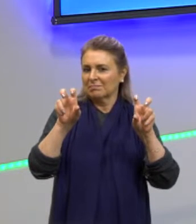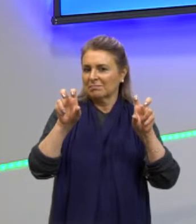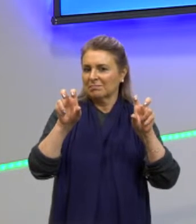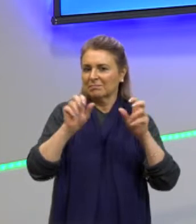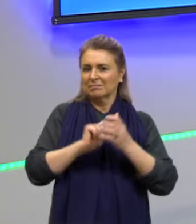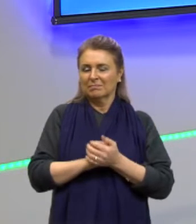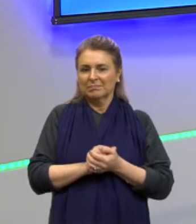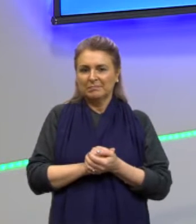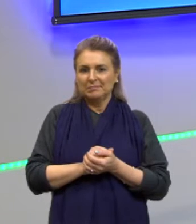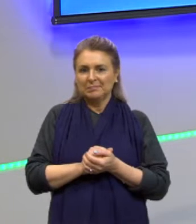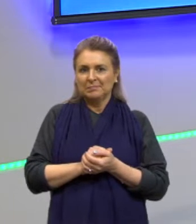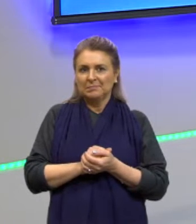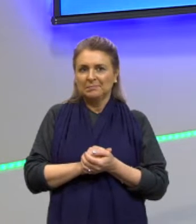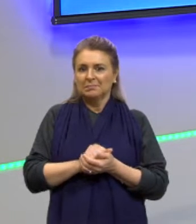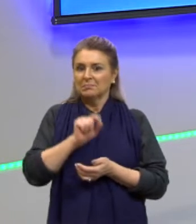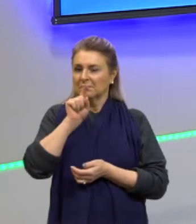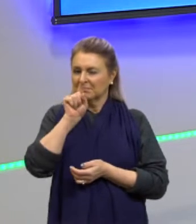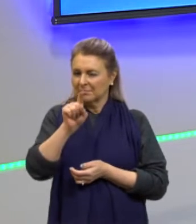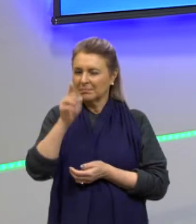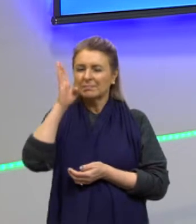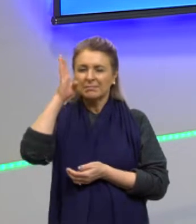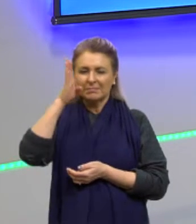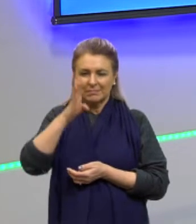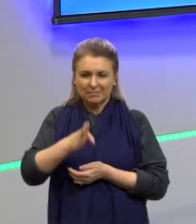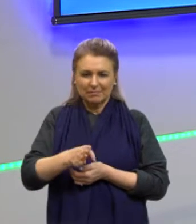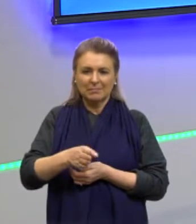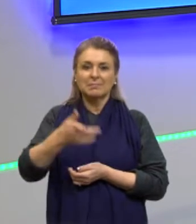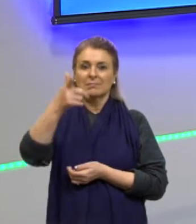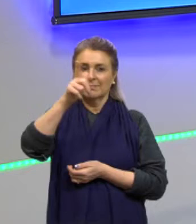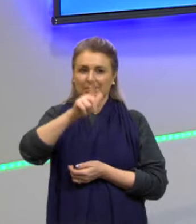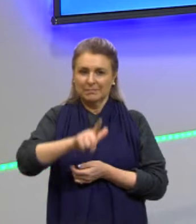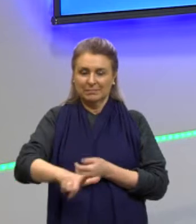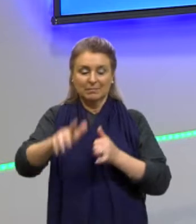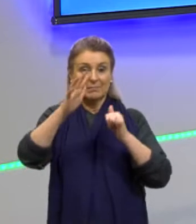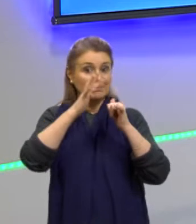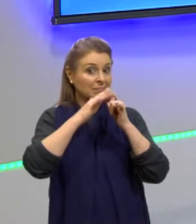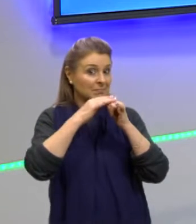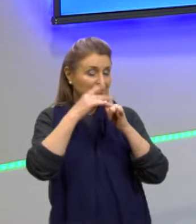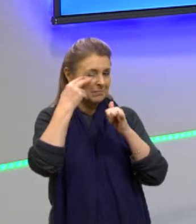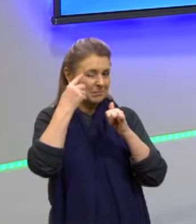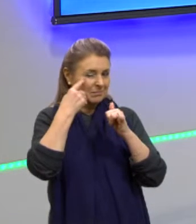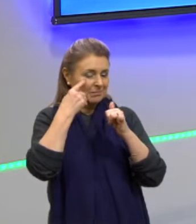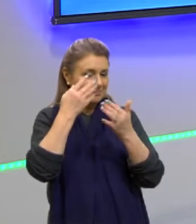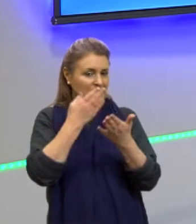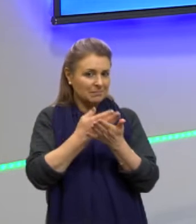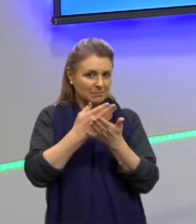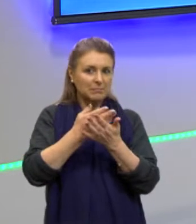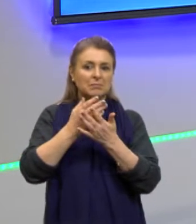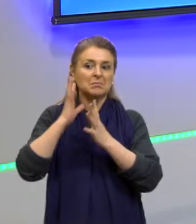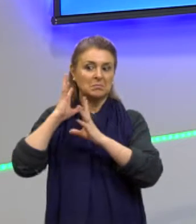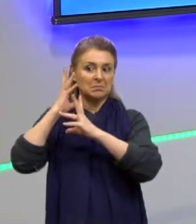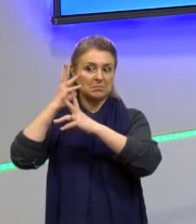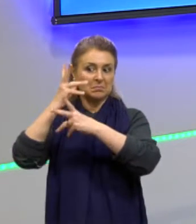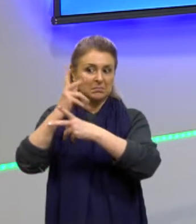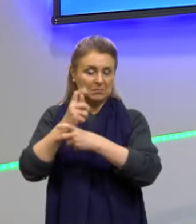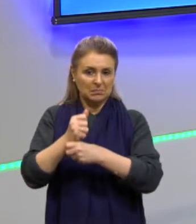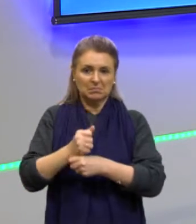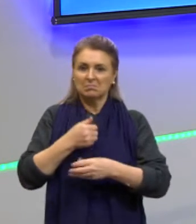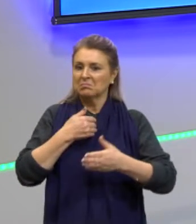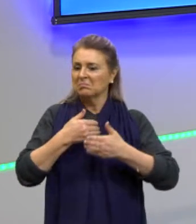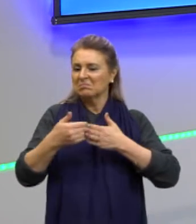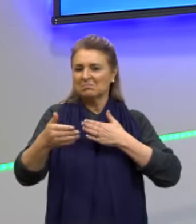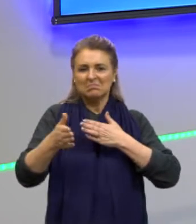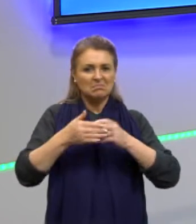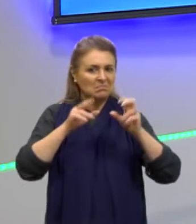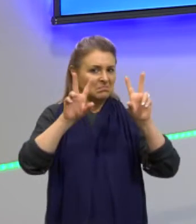Certo? Então, assim, você que já está novamente revisando as questões anteriores, dá para pegar de qualquer assunto e ver,